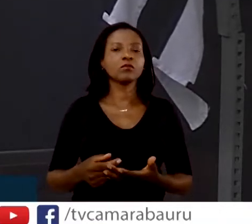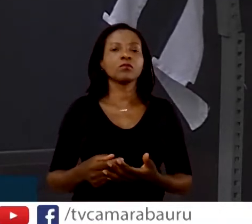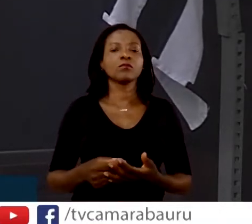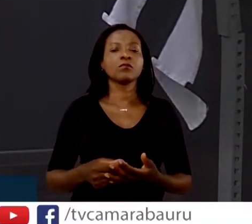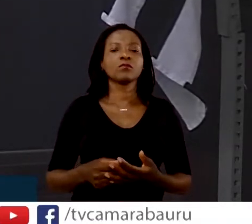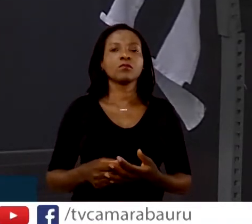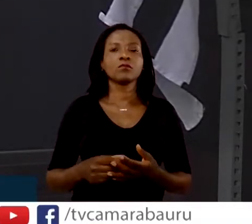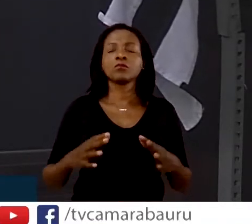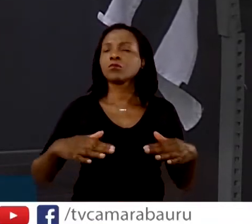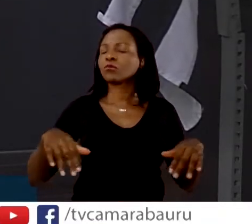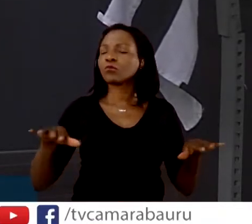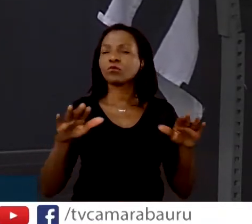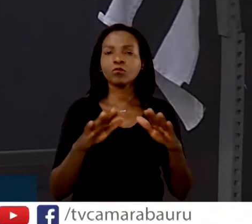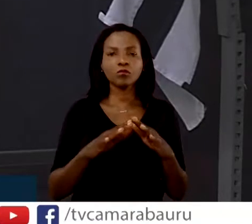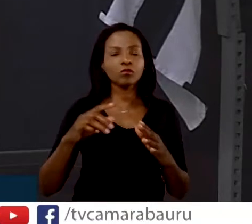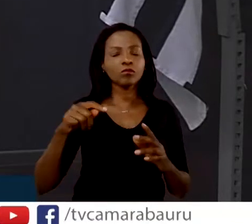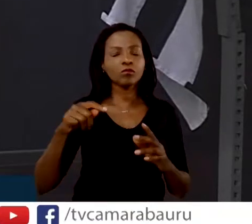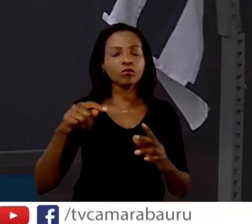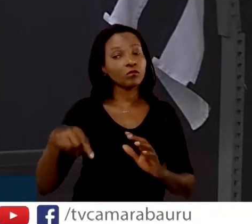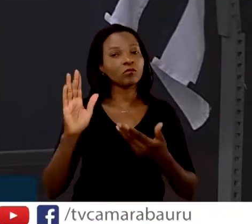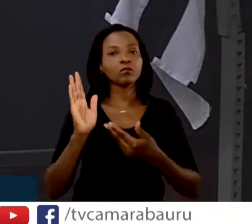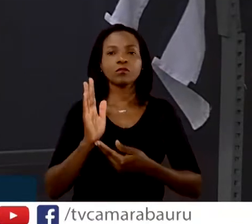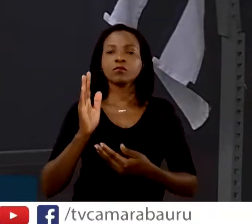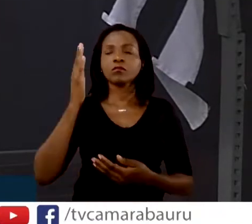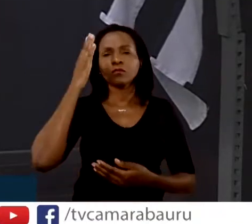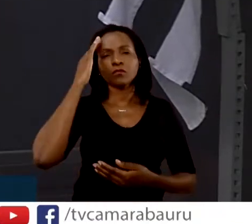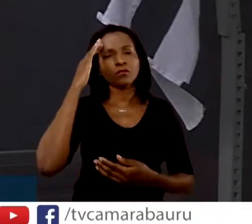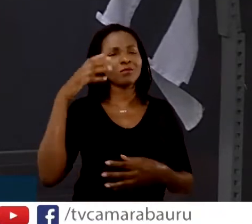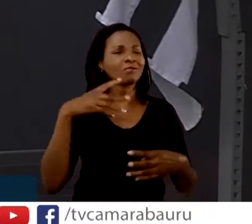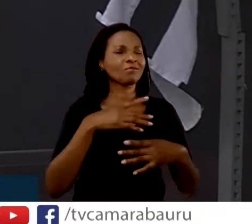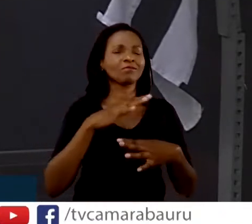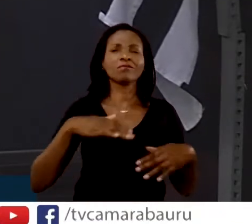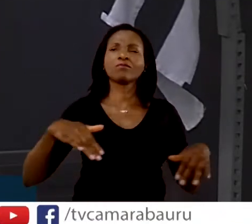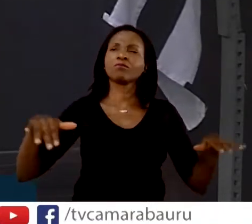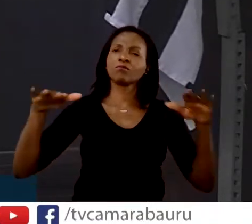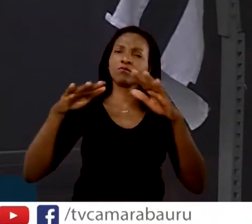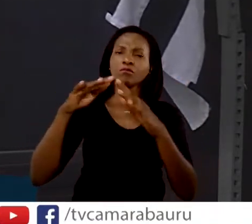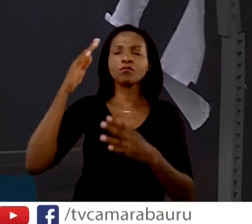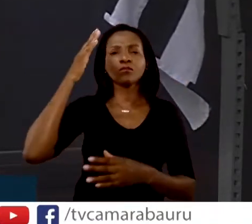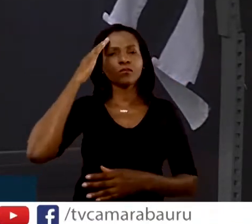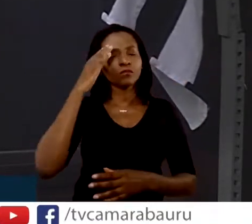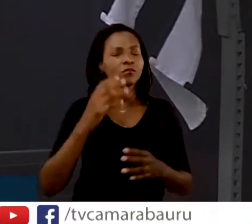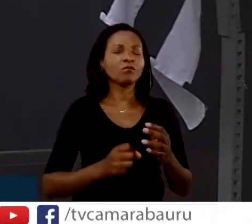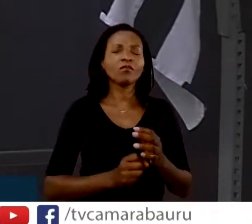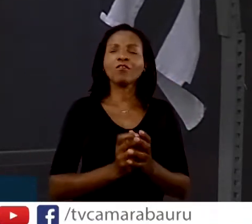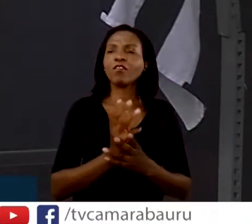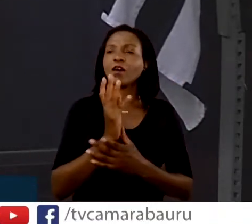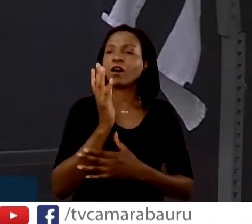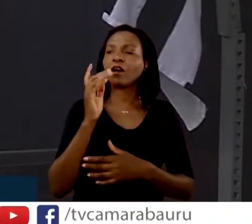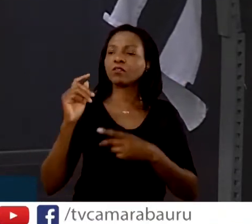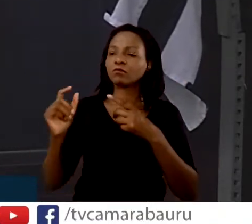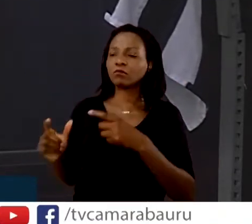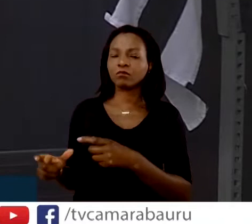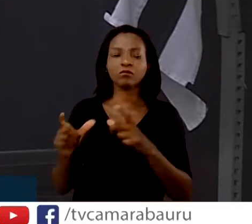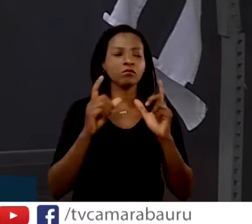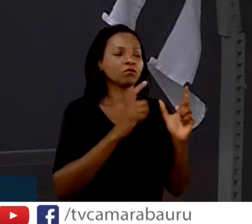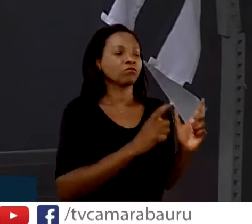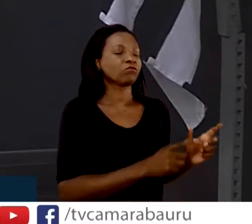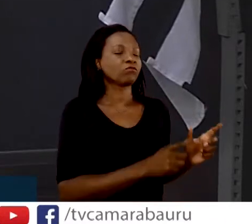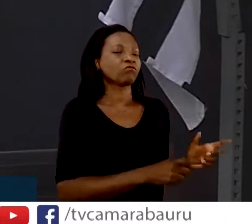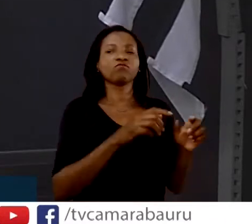essa casa, de toda a cidade, que tem vários lugares e endereços que estão